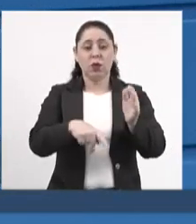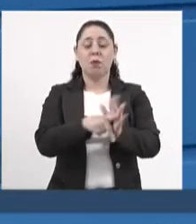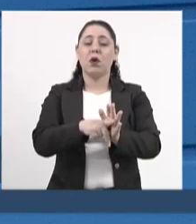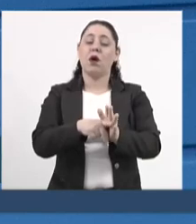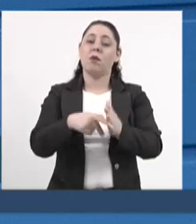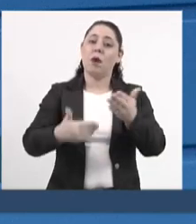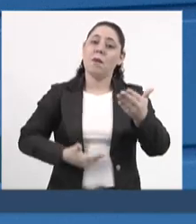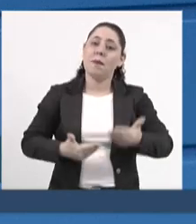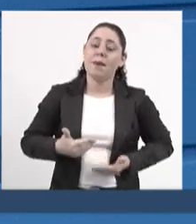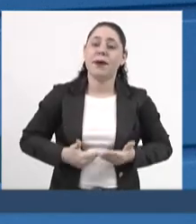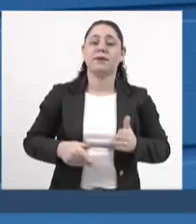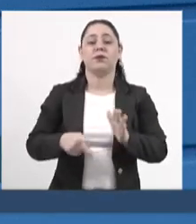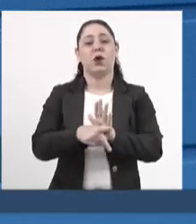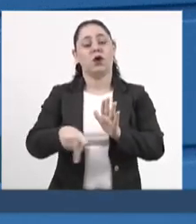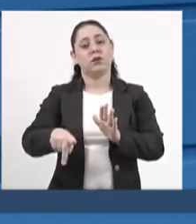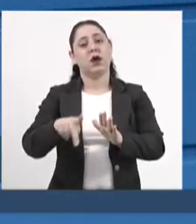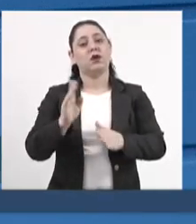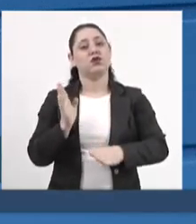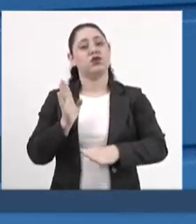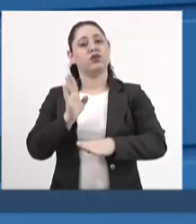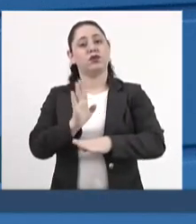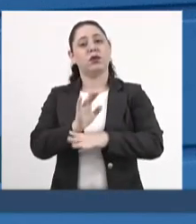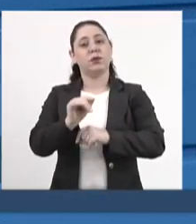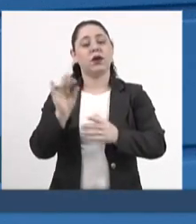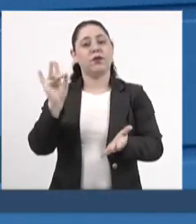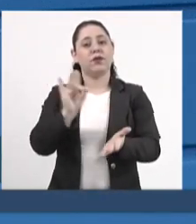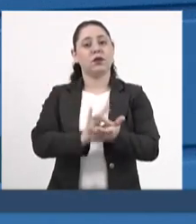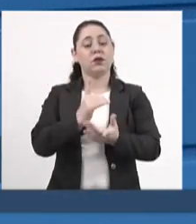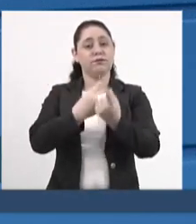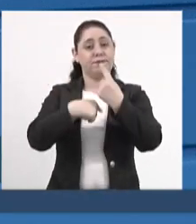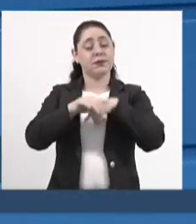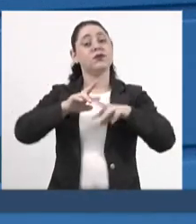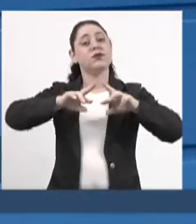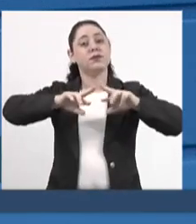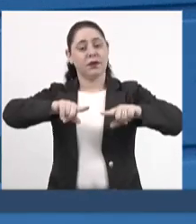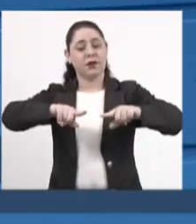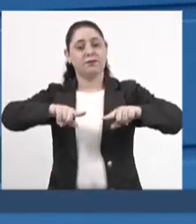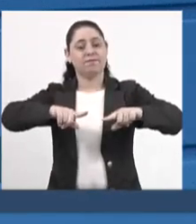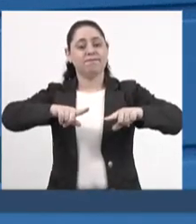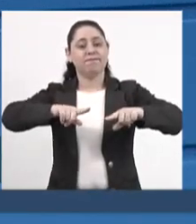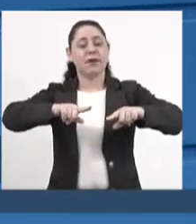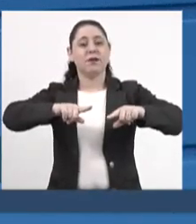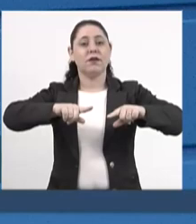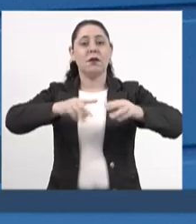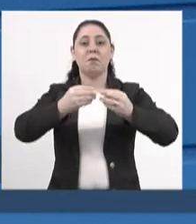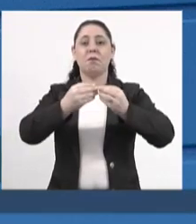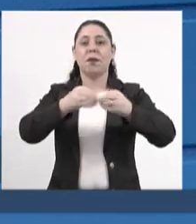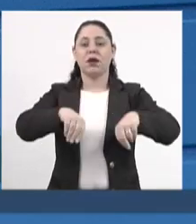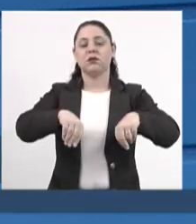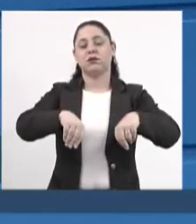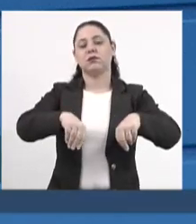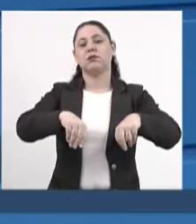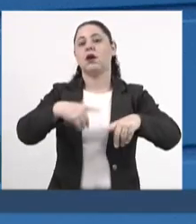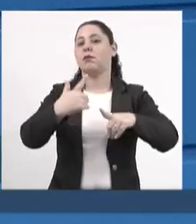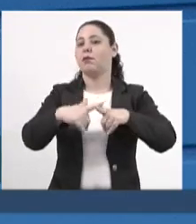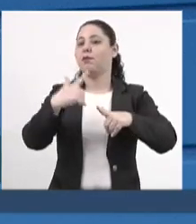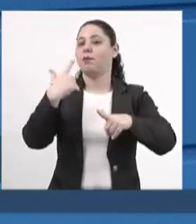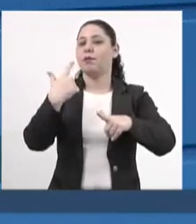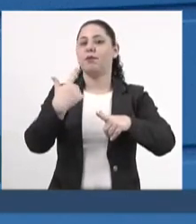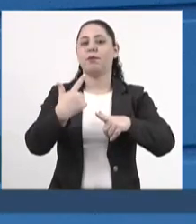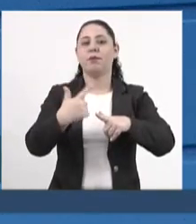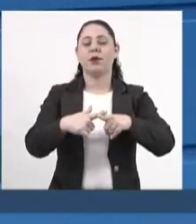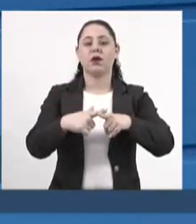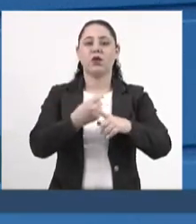produtora do Estado contribuiu para que essa realidade fosse diferente, vai ser perdido em razão